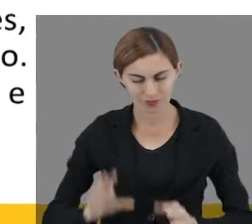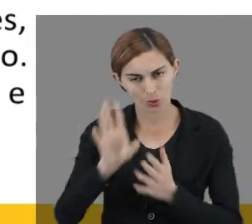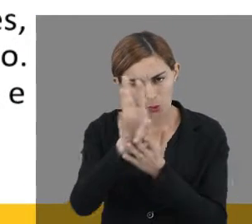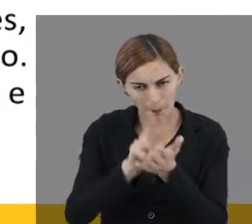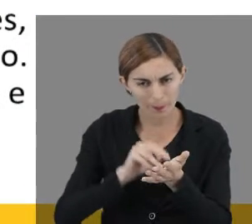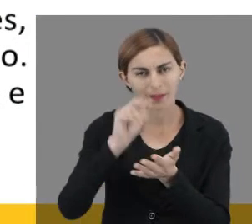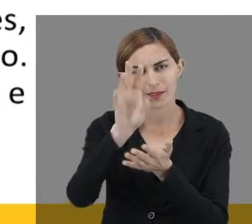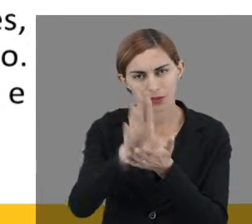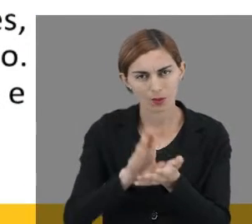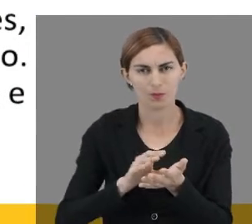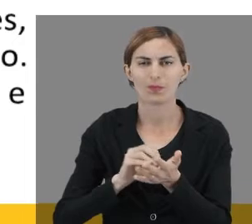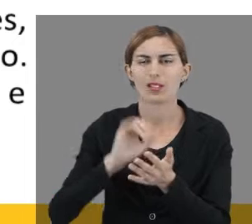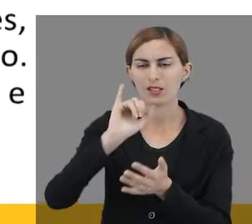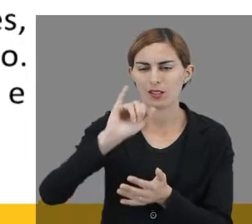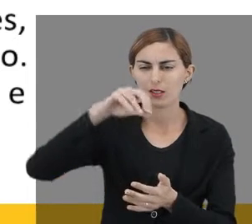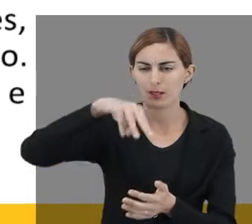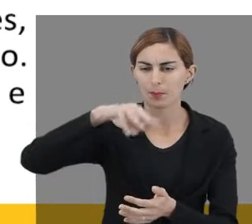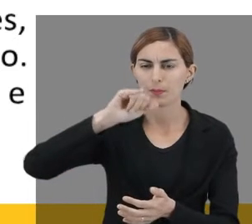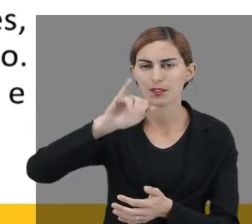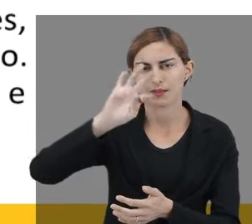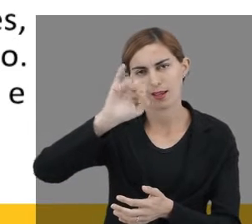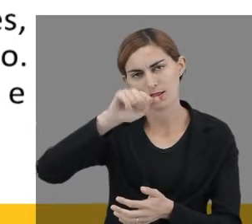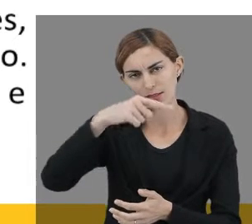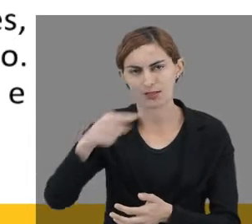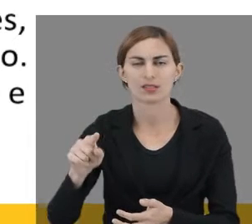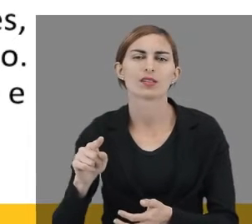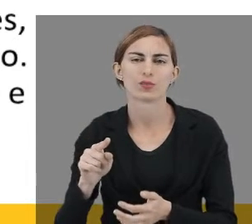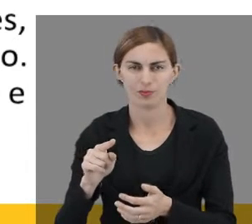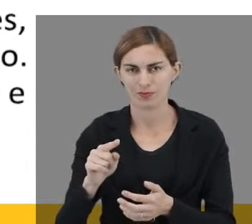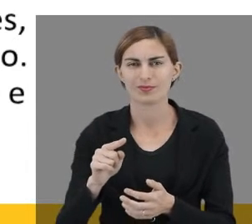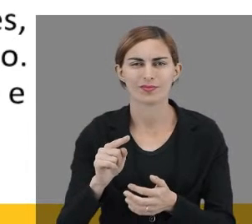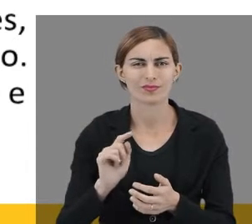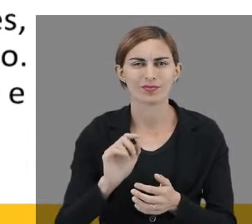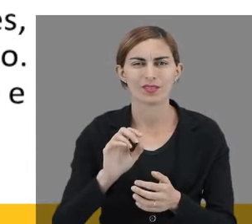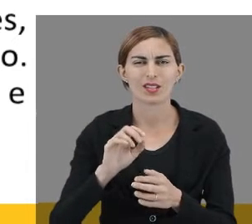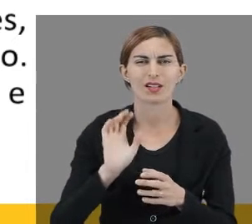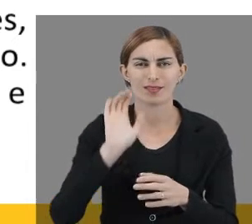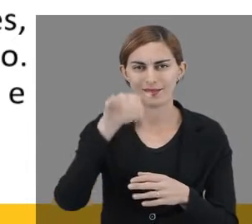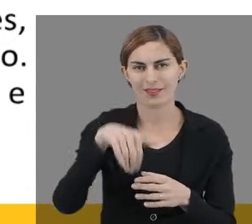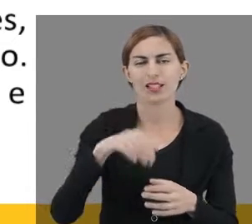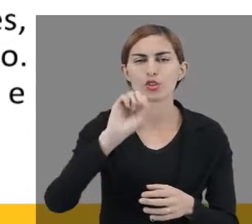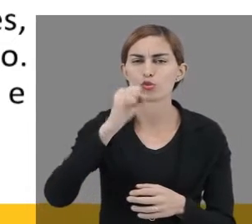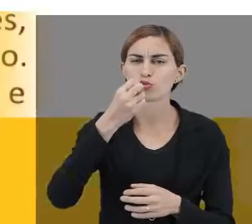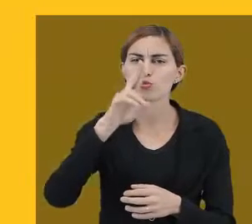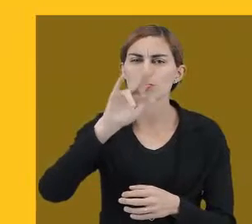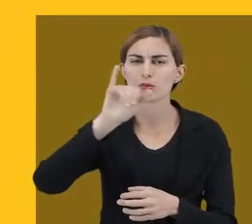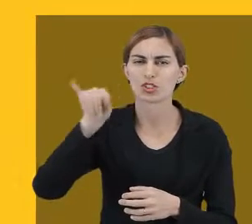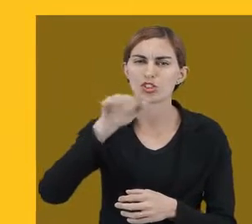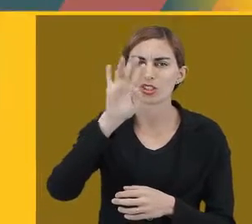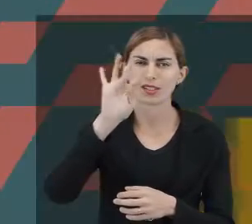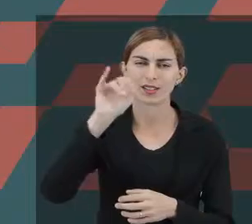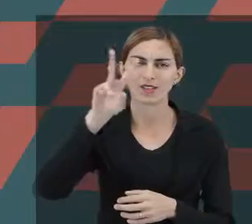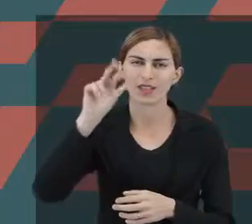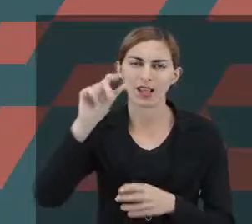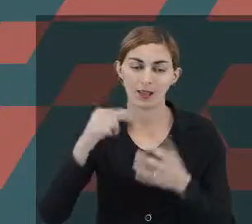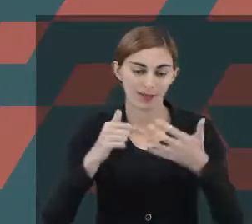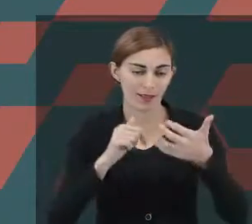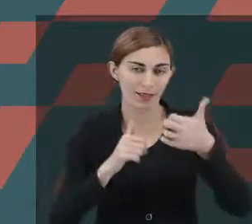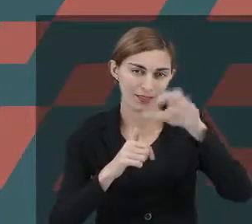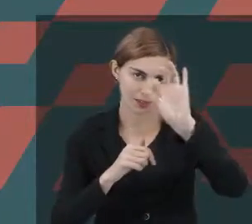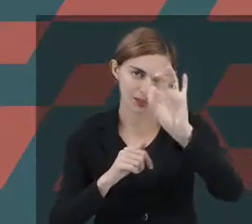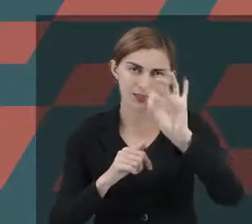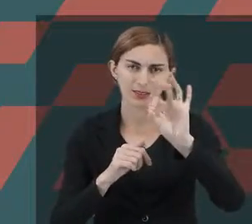imitação. Porque isso, como eu falei, vai se remeter fundamentalmente à intersubjetividade dessas crianças. A décima